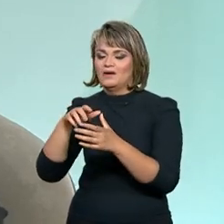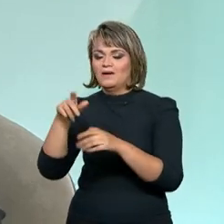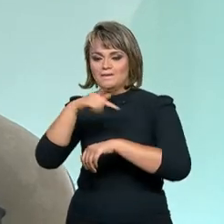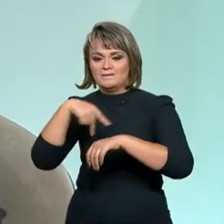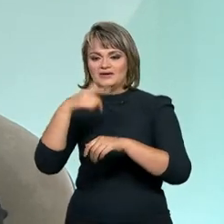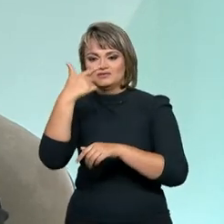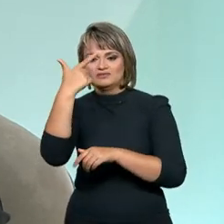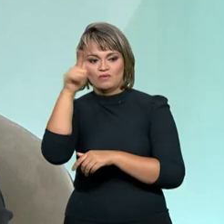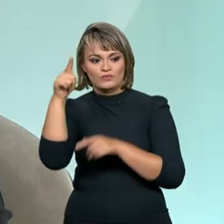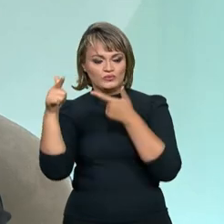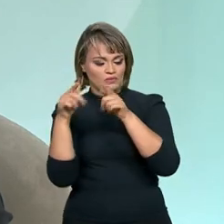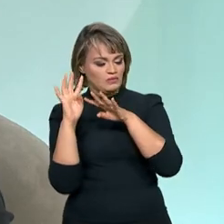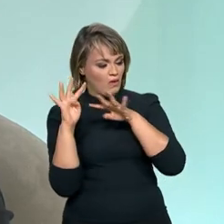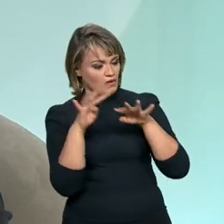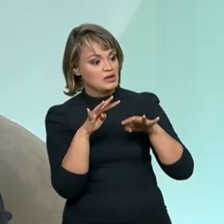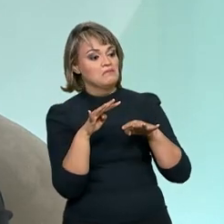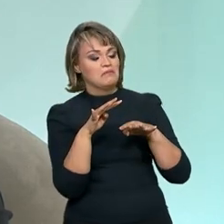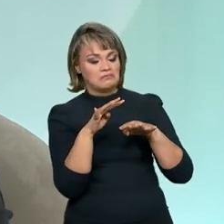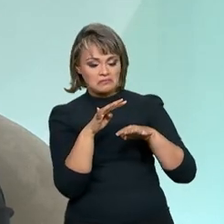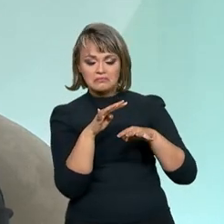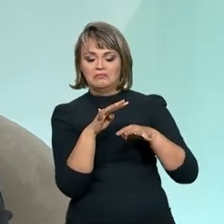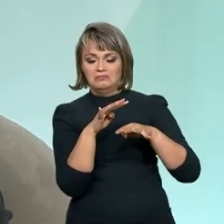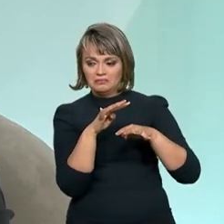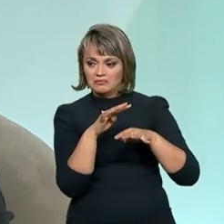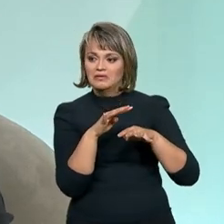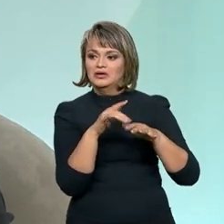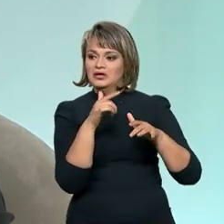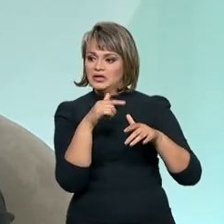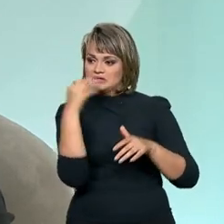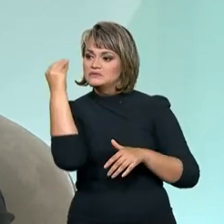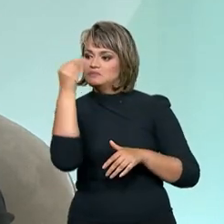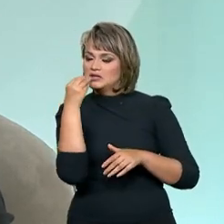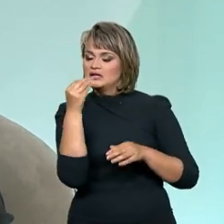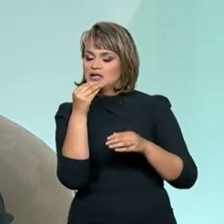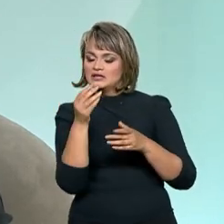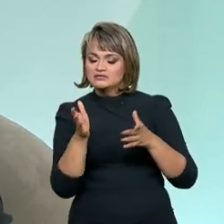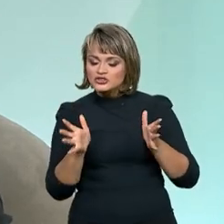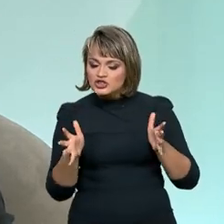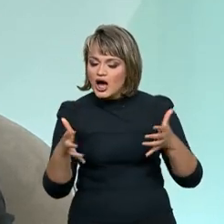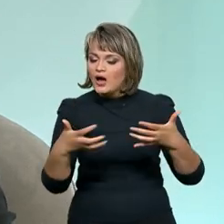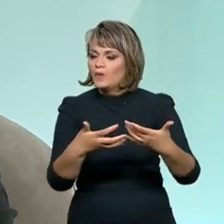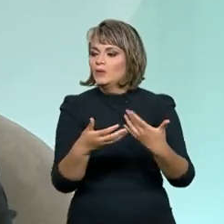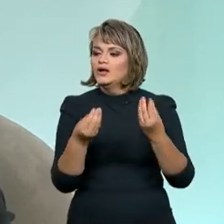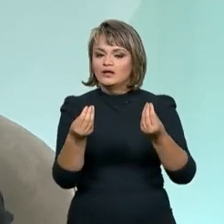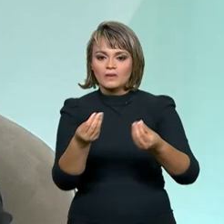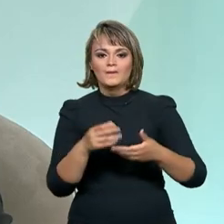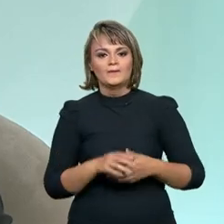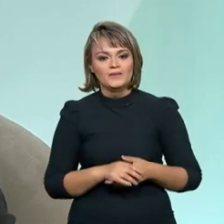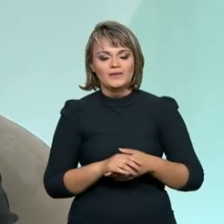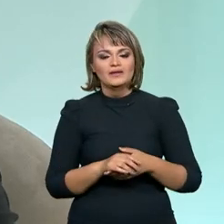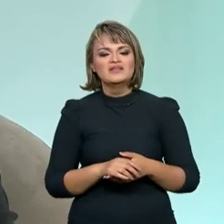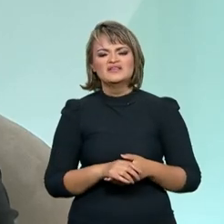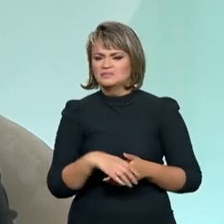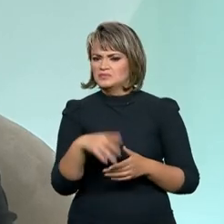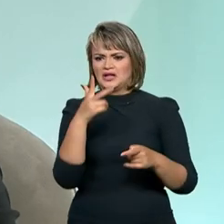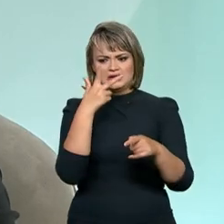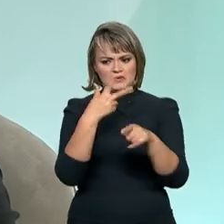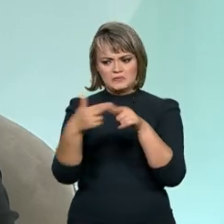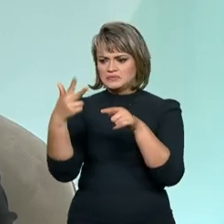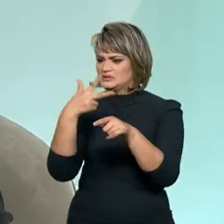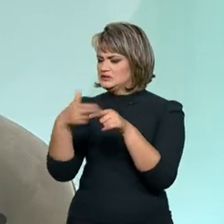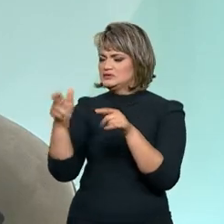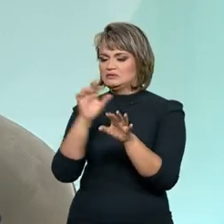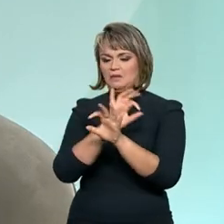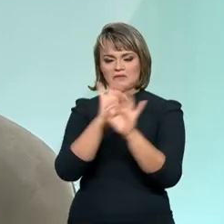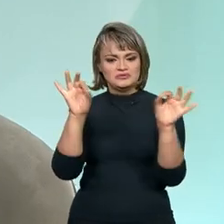países para conhecer essa experiência, essa metodologia que é muito bem sucedida em todo